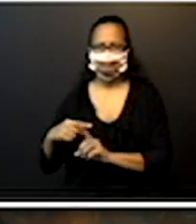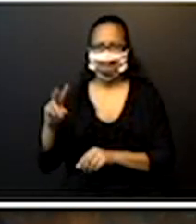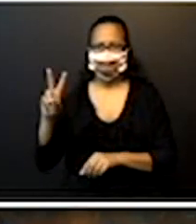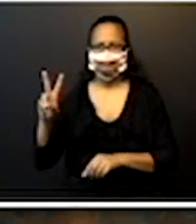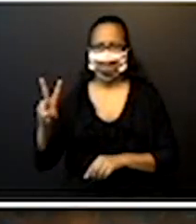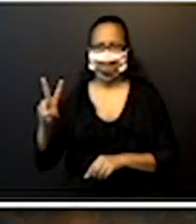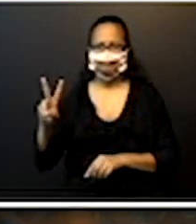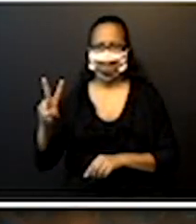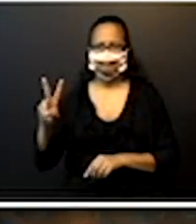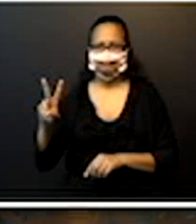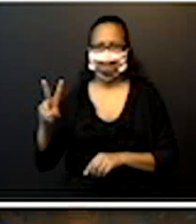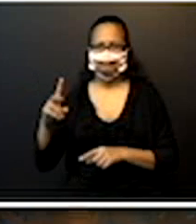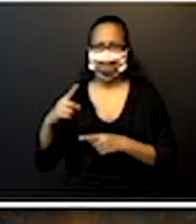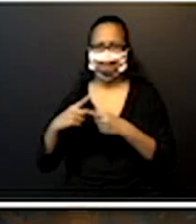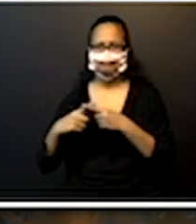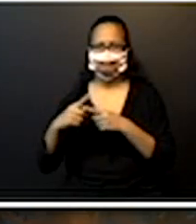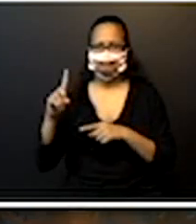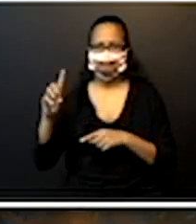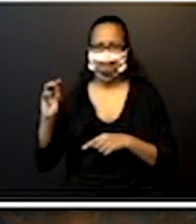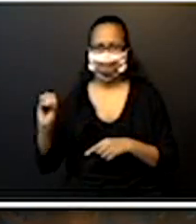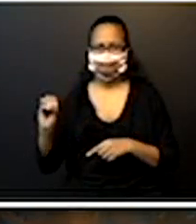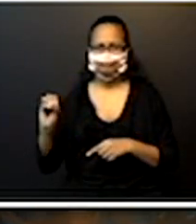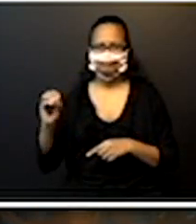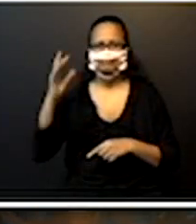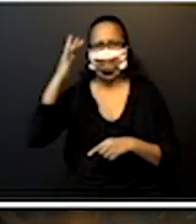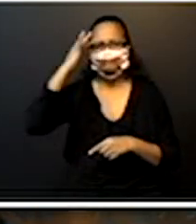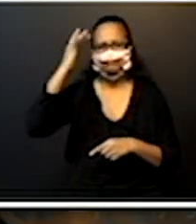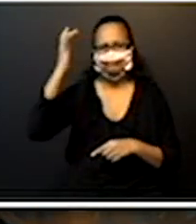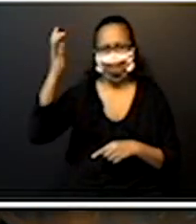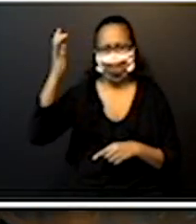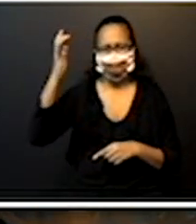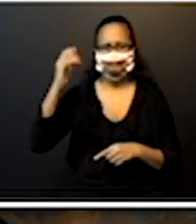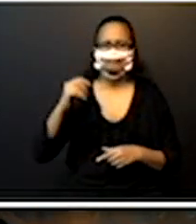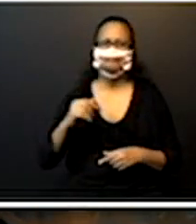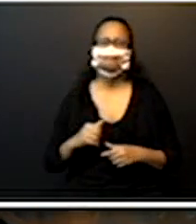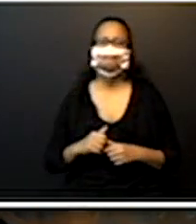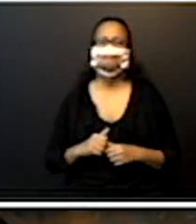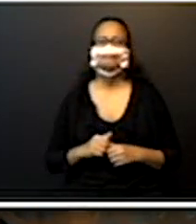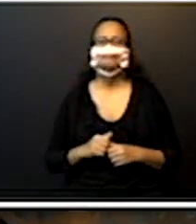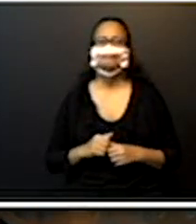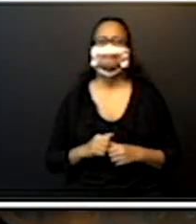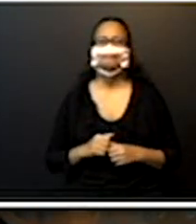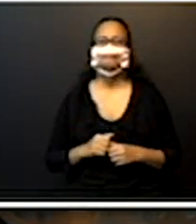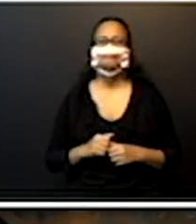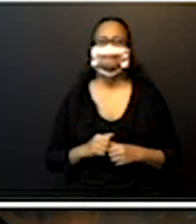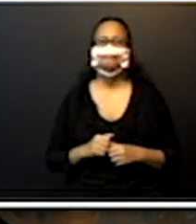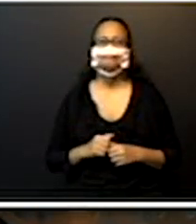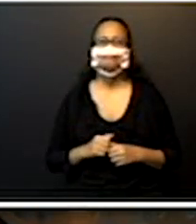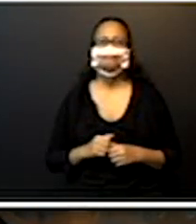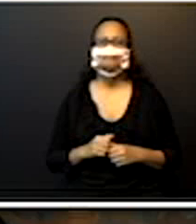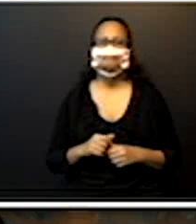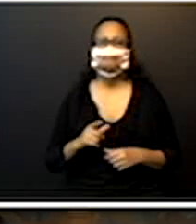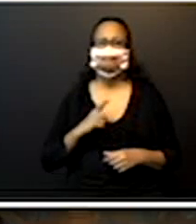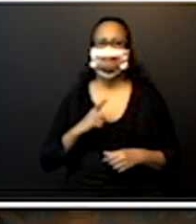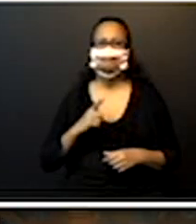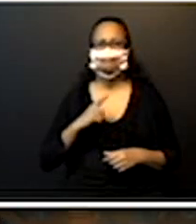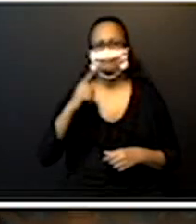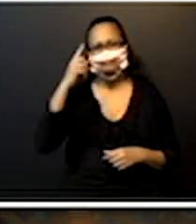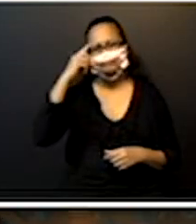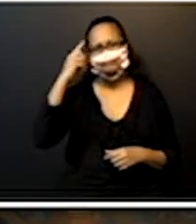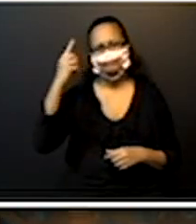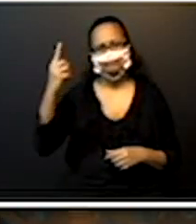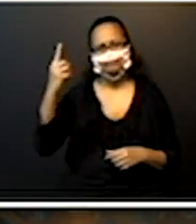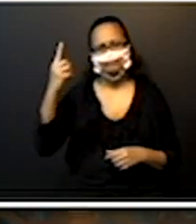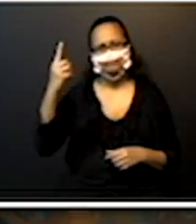vezes 10. Faz sim, né, gente? Faz sim. Vocês vão tirar de letra. Qualquer dúvida, olha lá embaixo